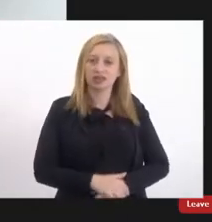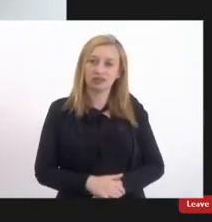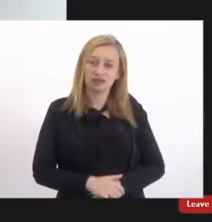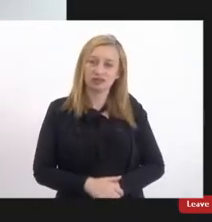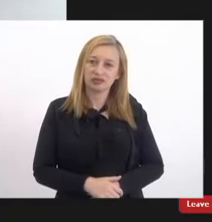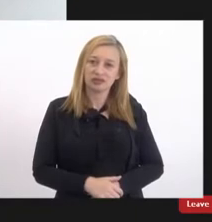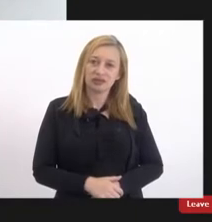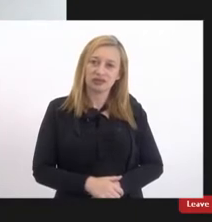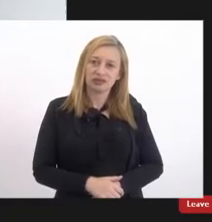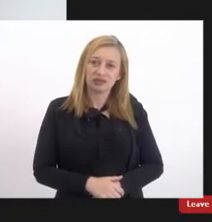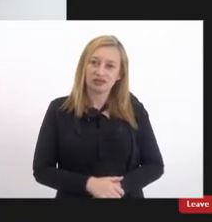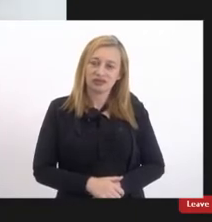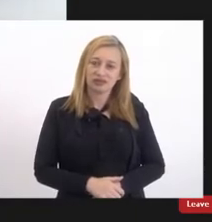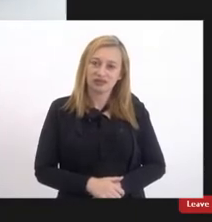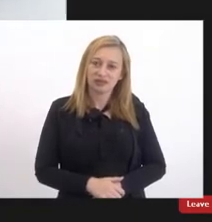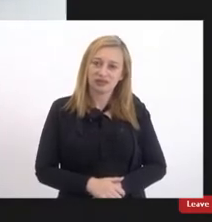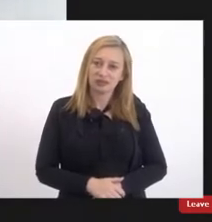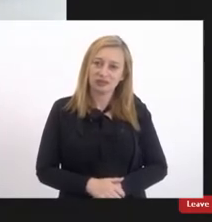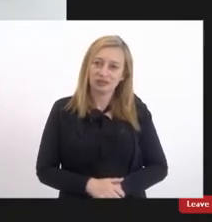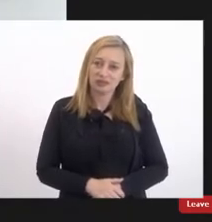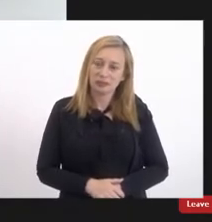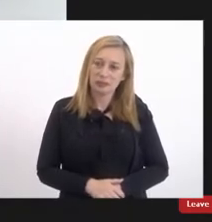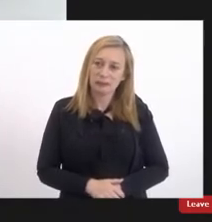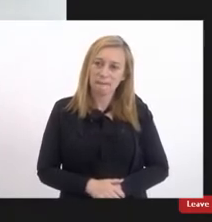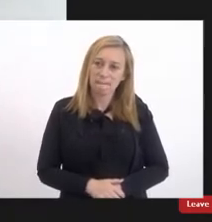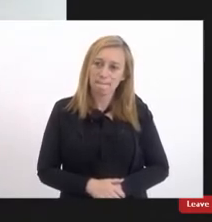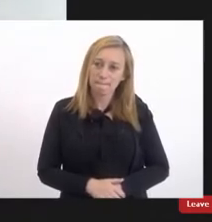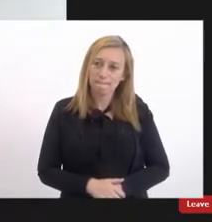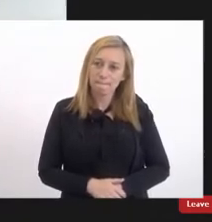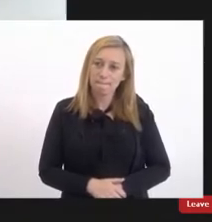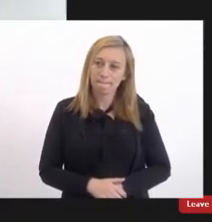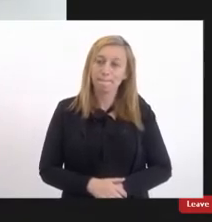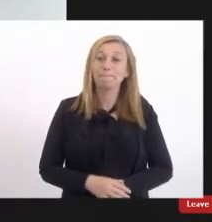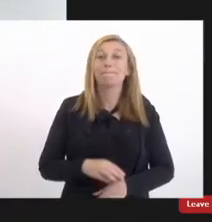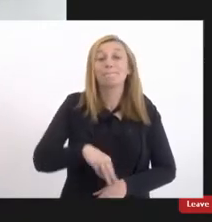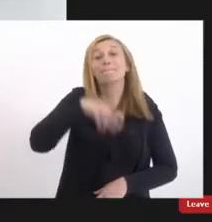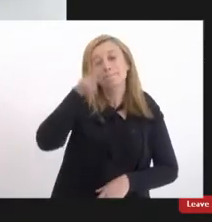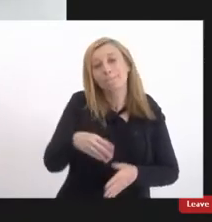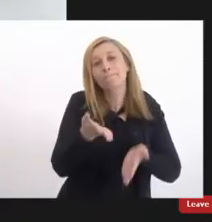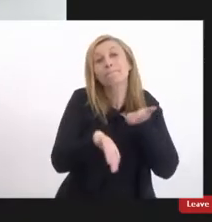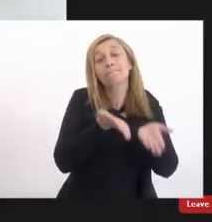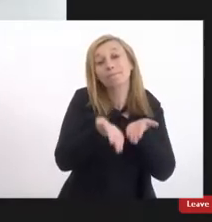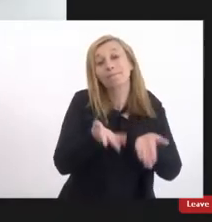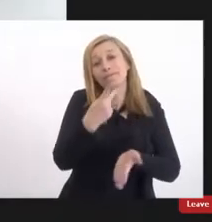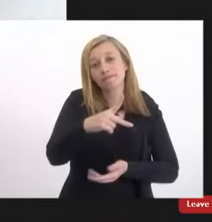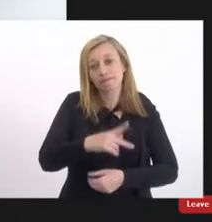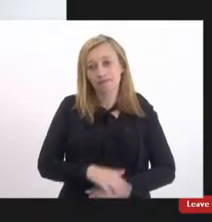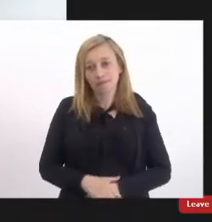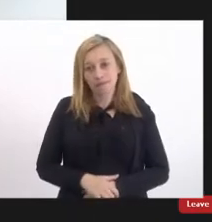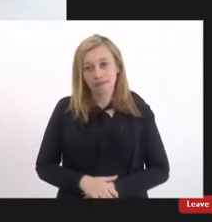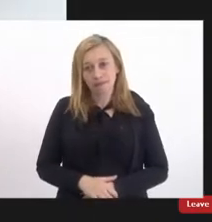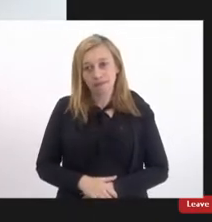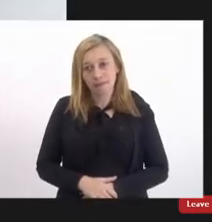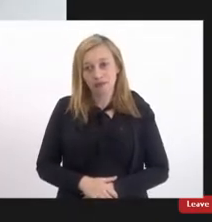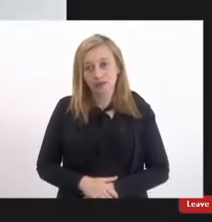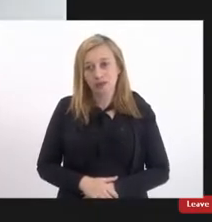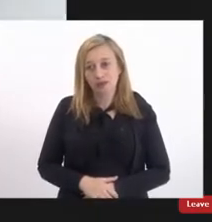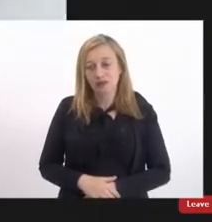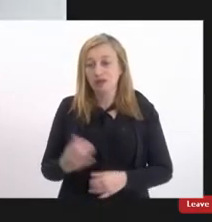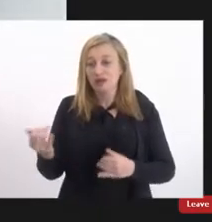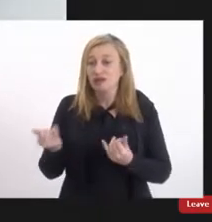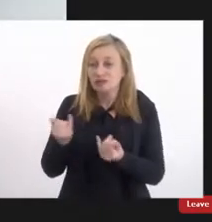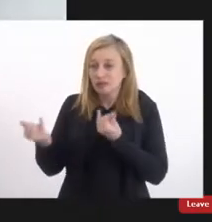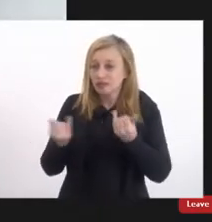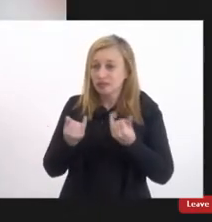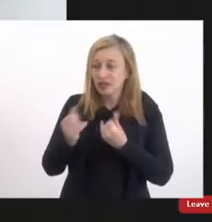próprio deficiente intelectual ele não tem essa capacidade quem cuida dele? os casos que chegam a